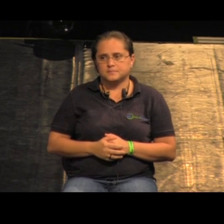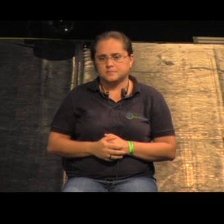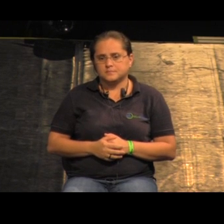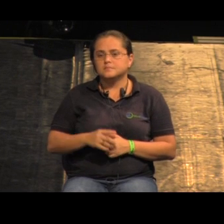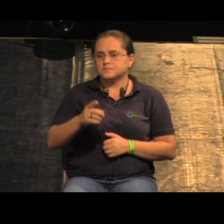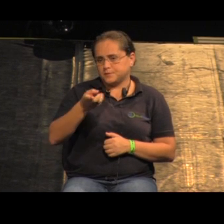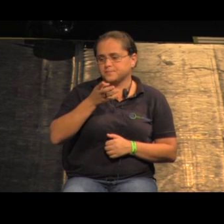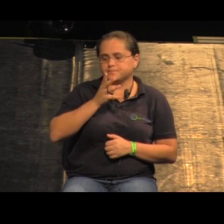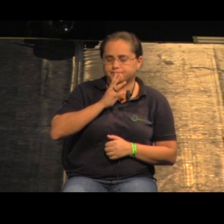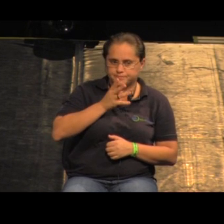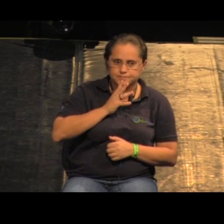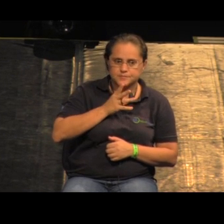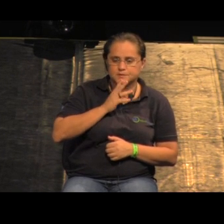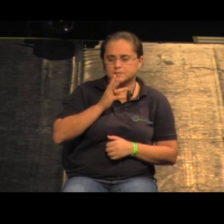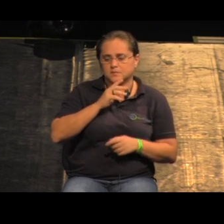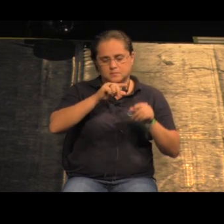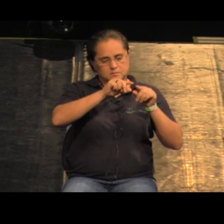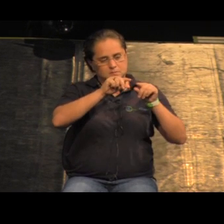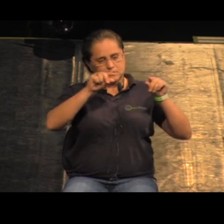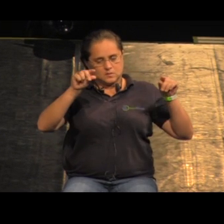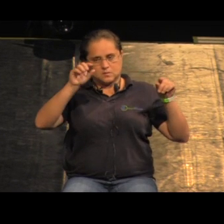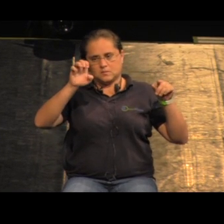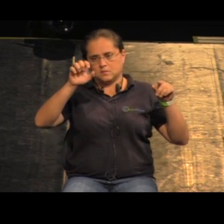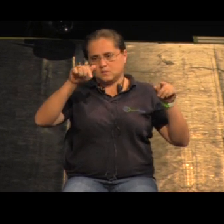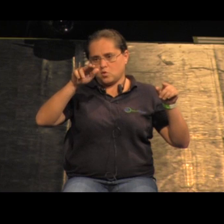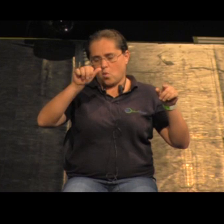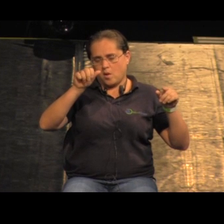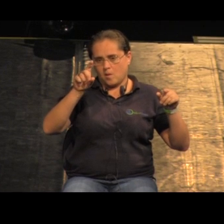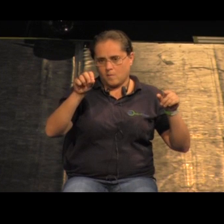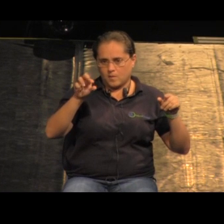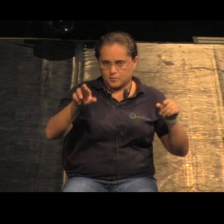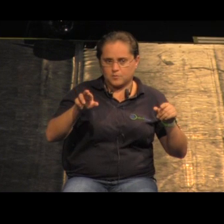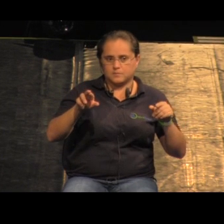para quem não está familiarizado, a linha do Equador, está aqui o arquipélago.